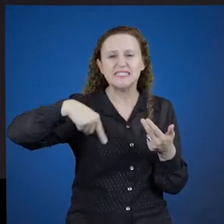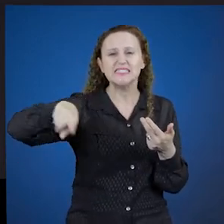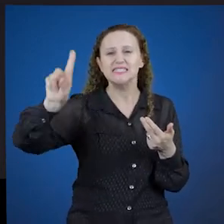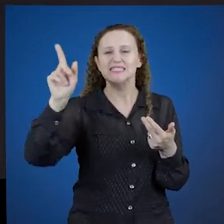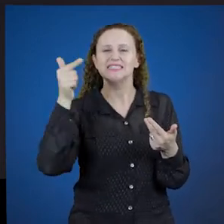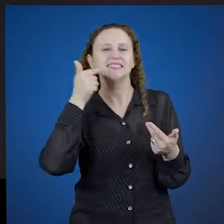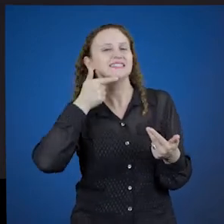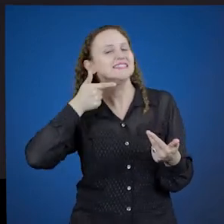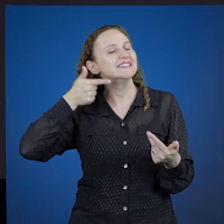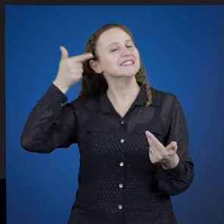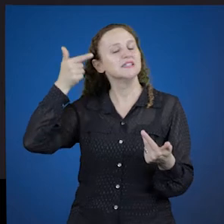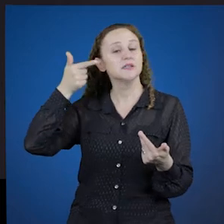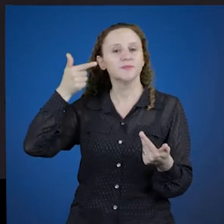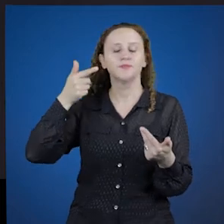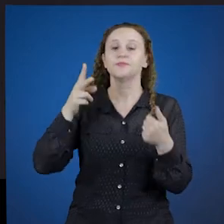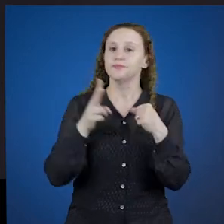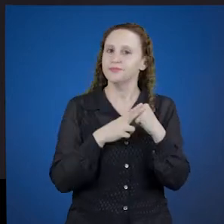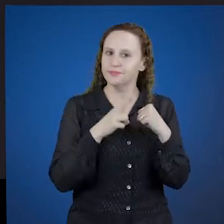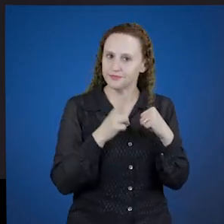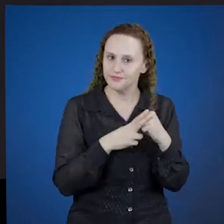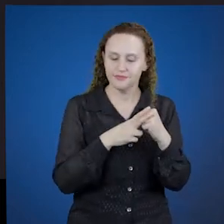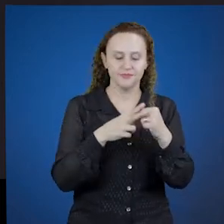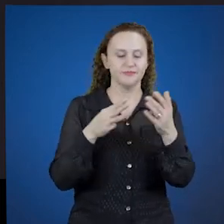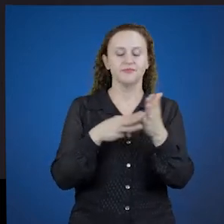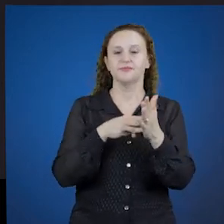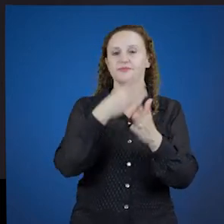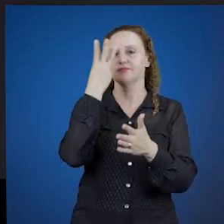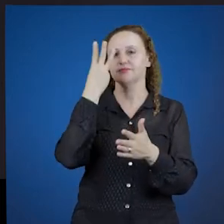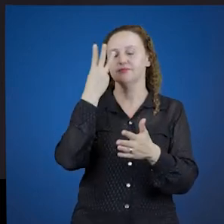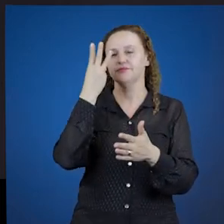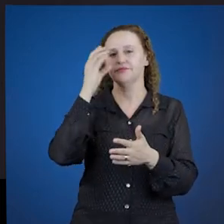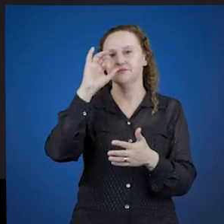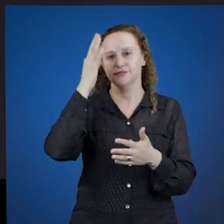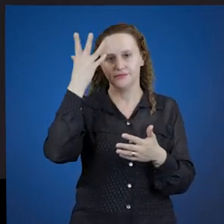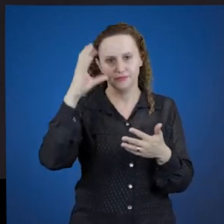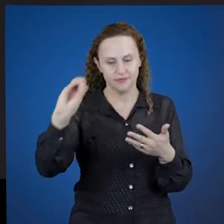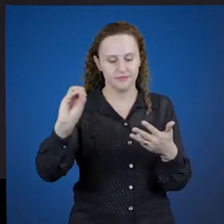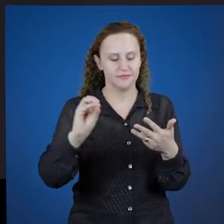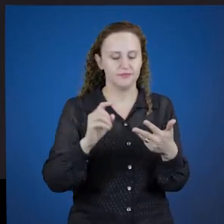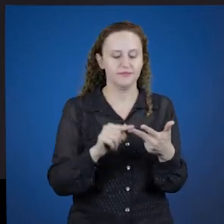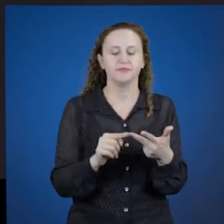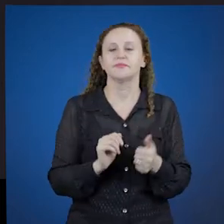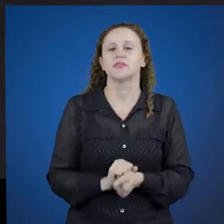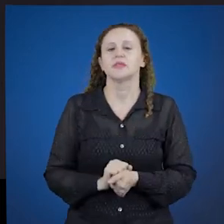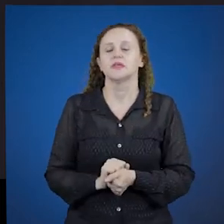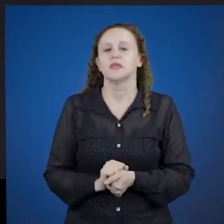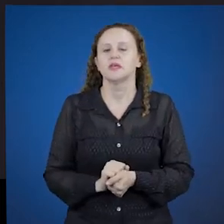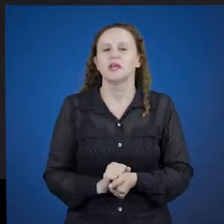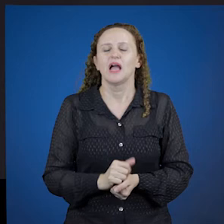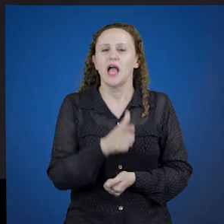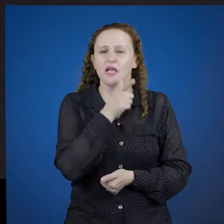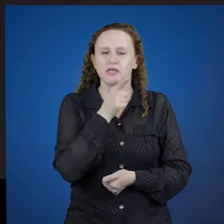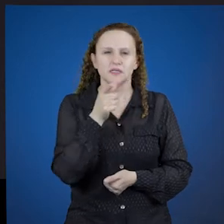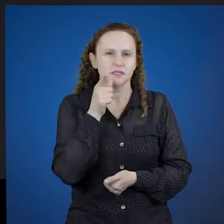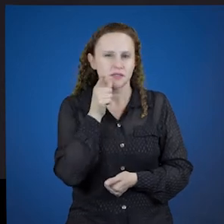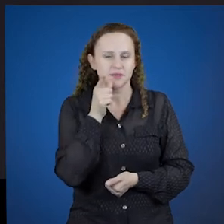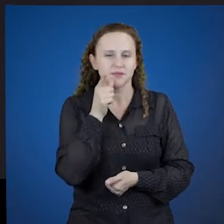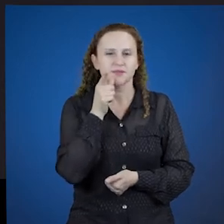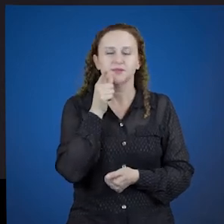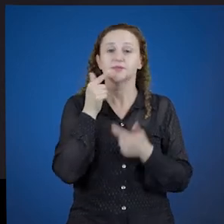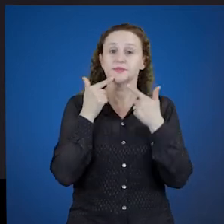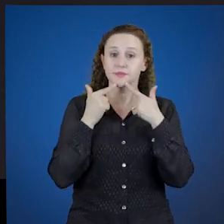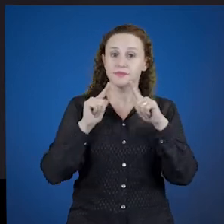ir, sorrir, etc. São verbos de terceira conjugação. A língua